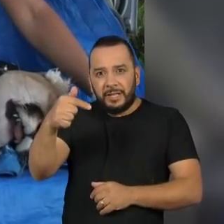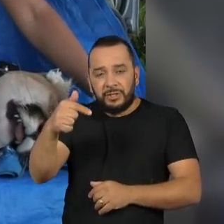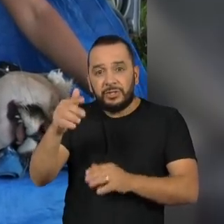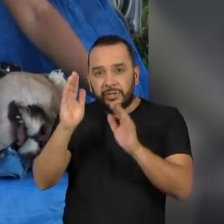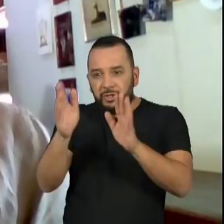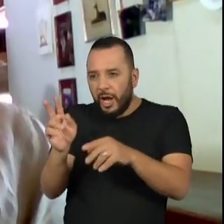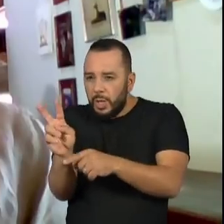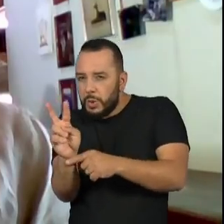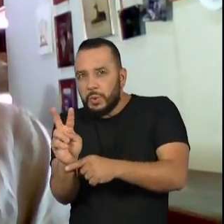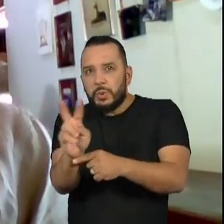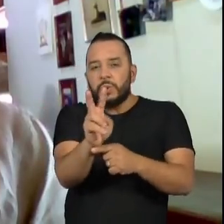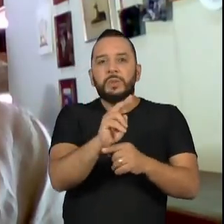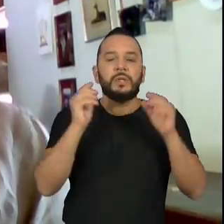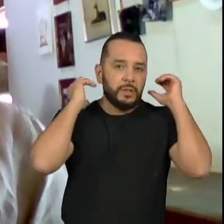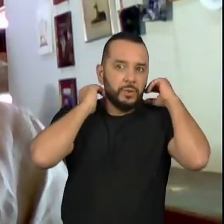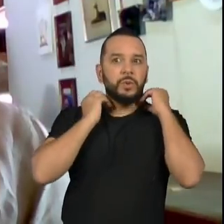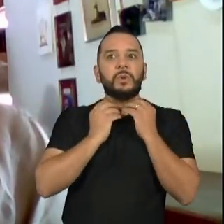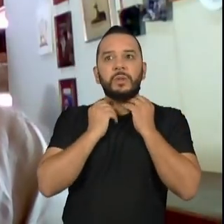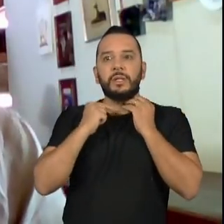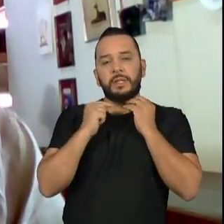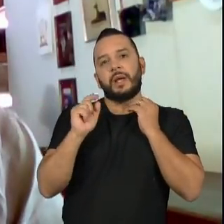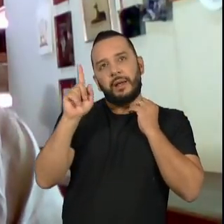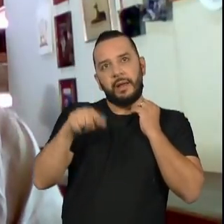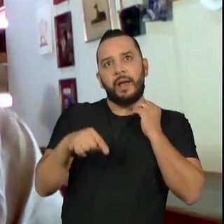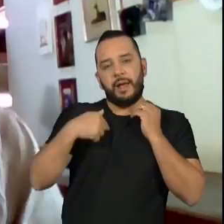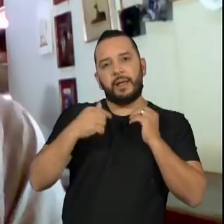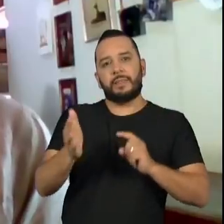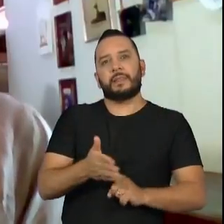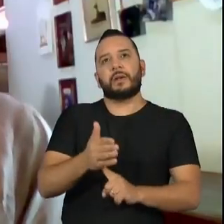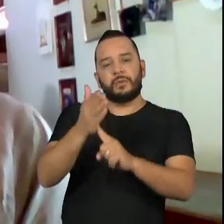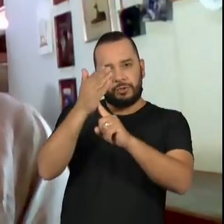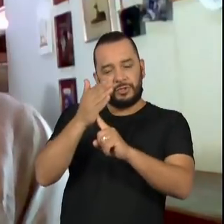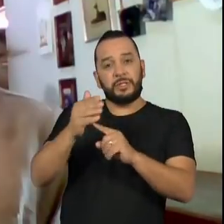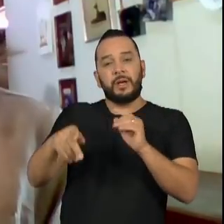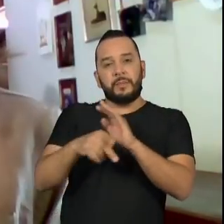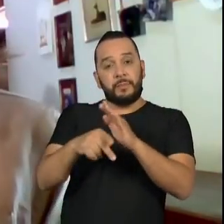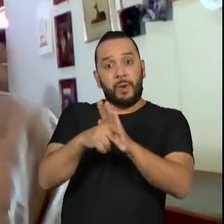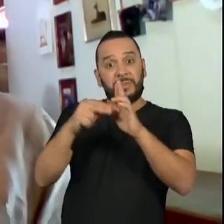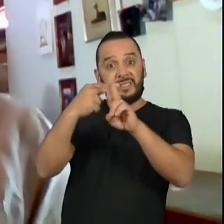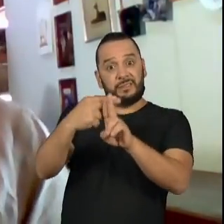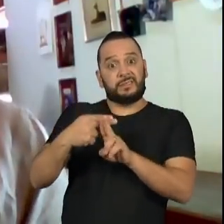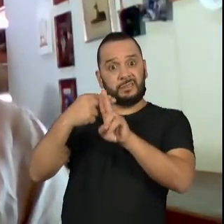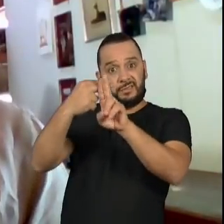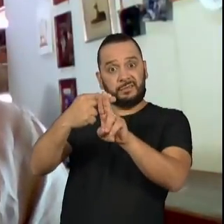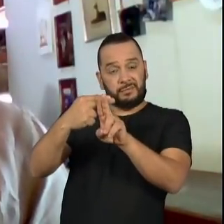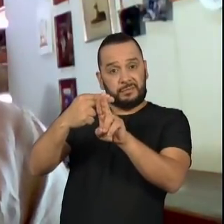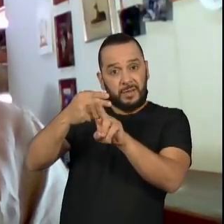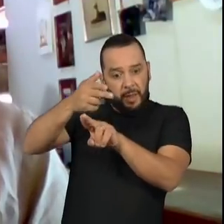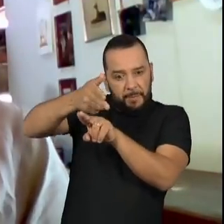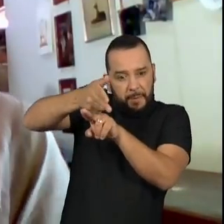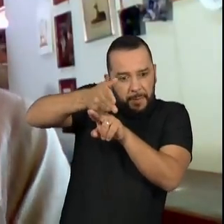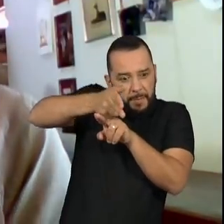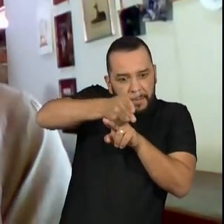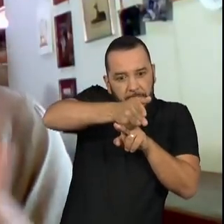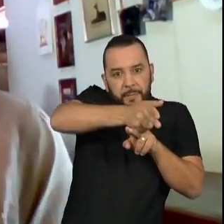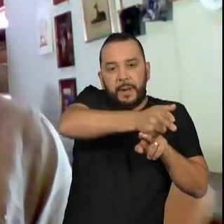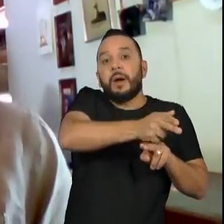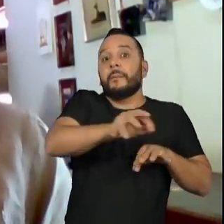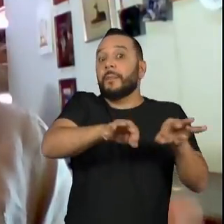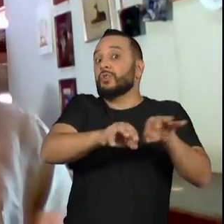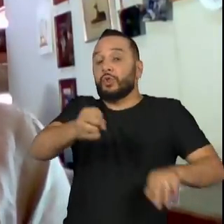monitoradas por coleiras que a gente chama de tecnologia satélite, no Brasil. Então foi um projeto bastante